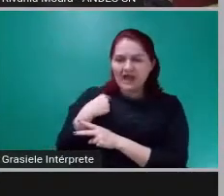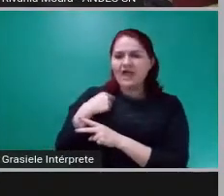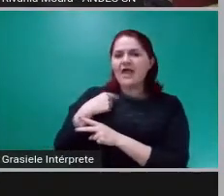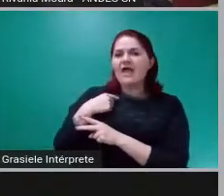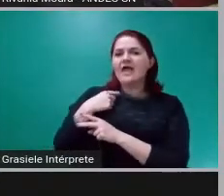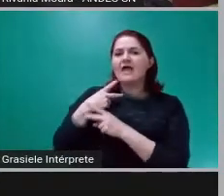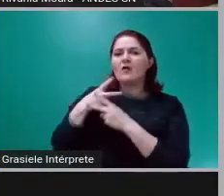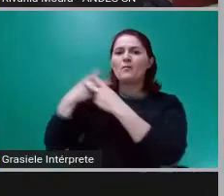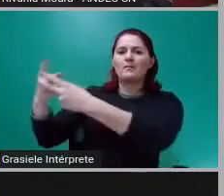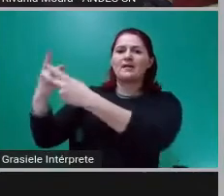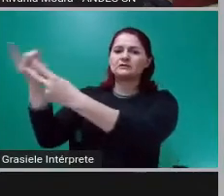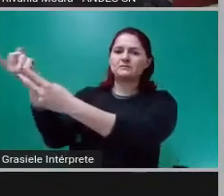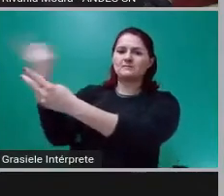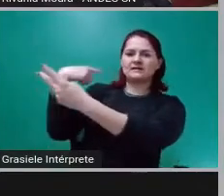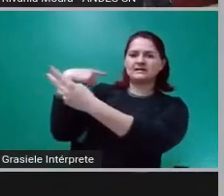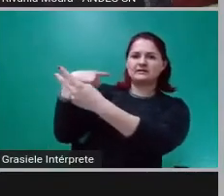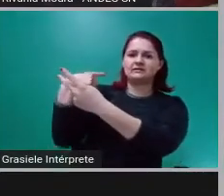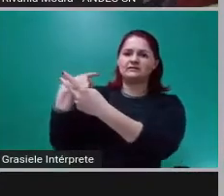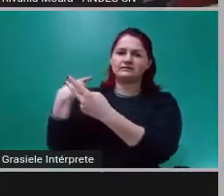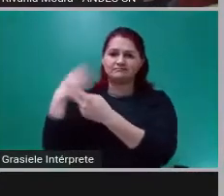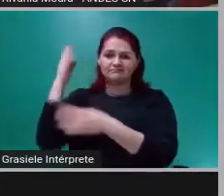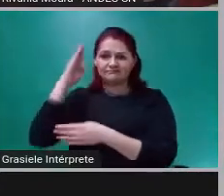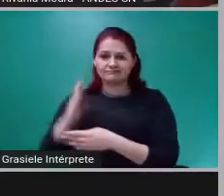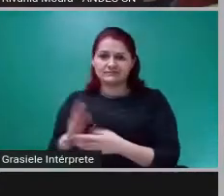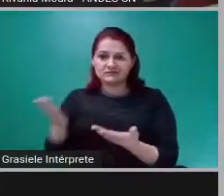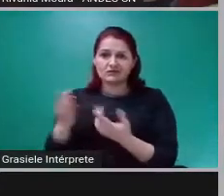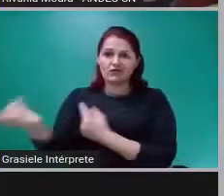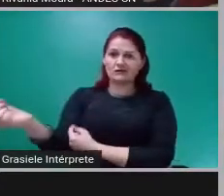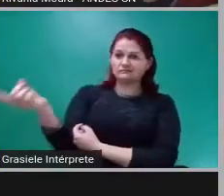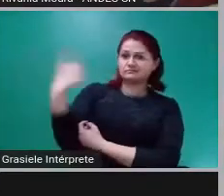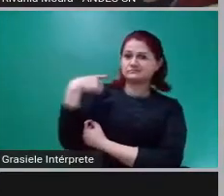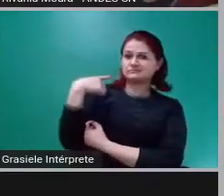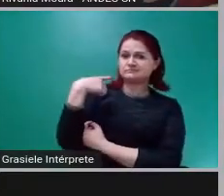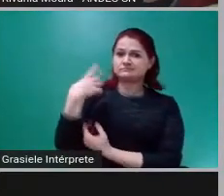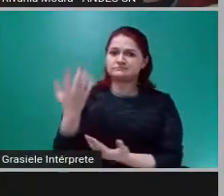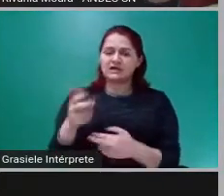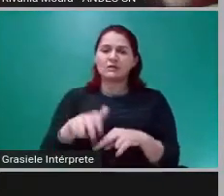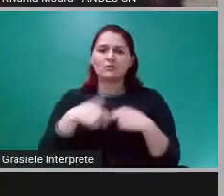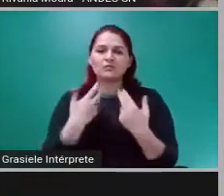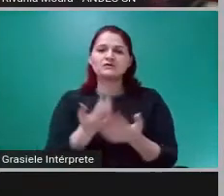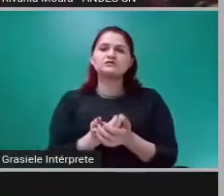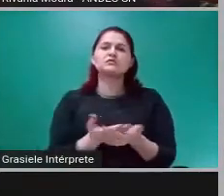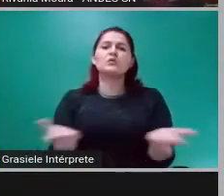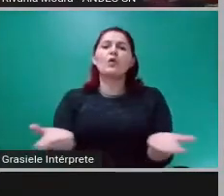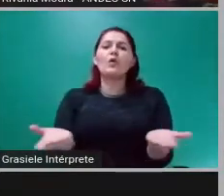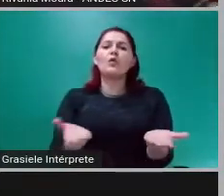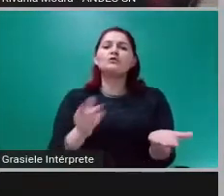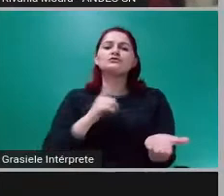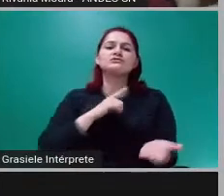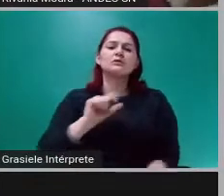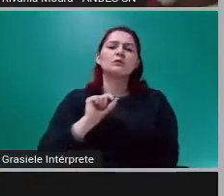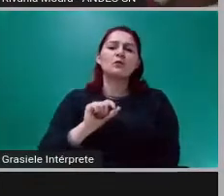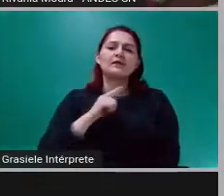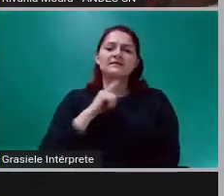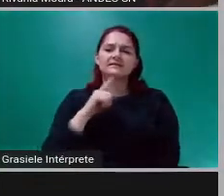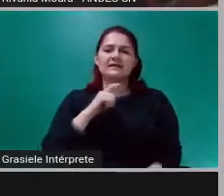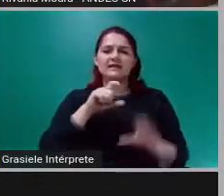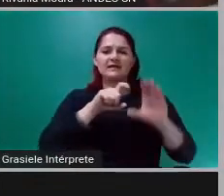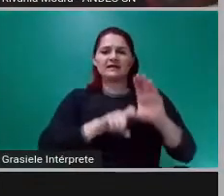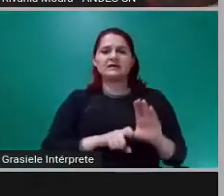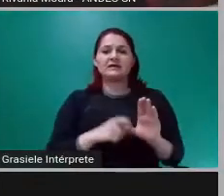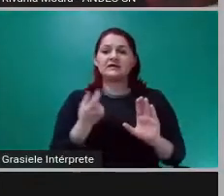mostra a relação inextrincável, a unidade que existe entre dívida externa,